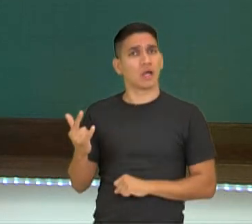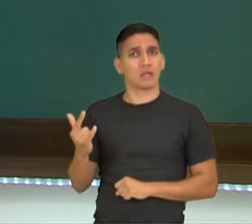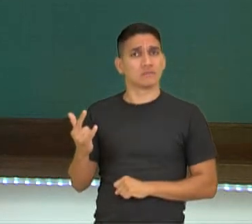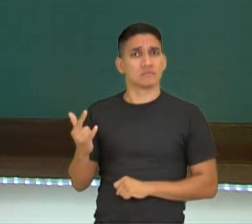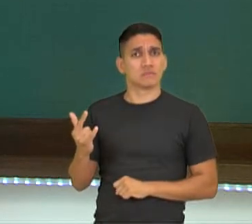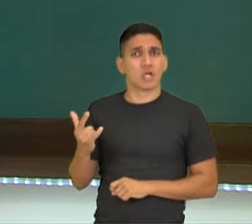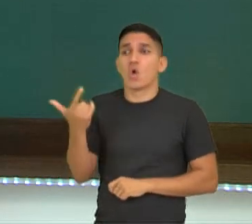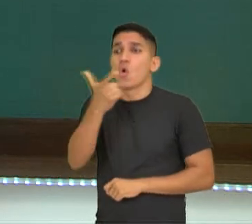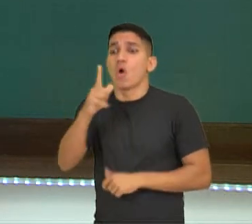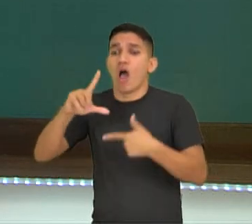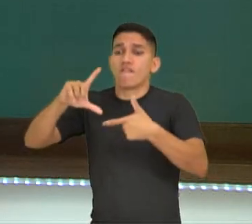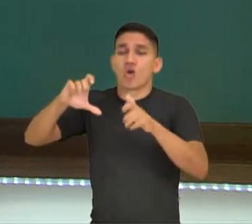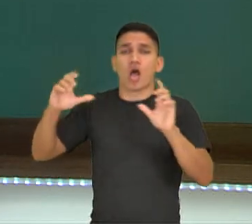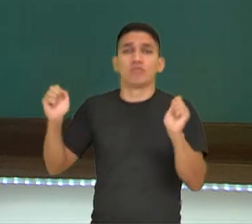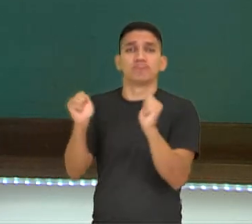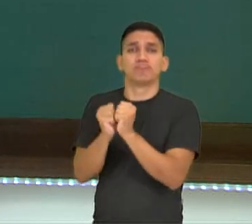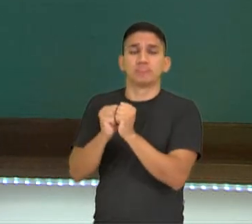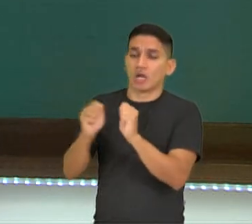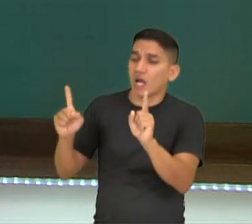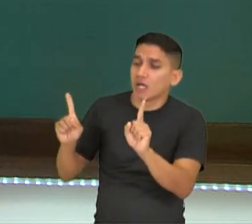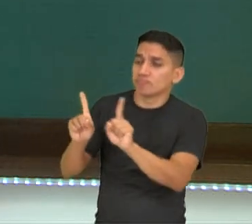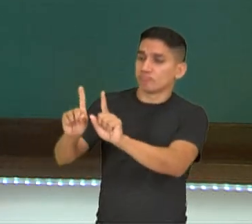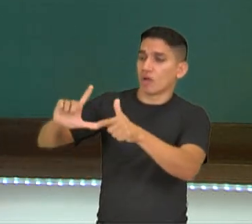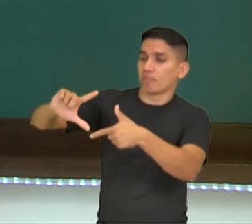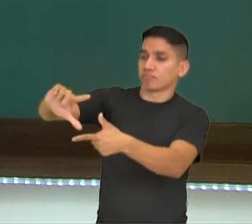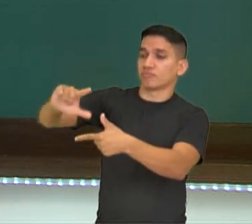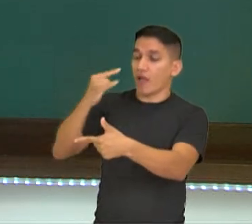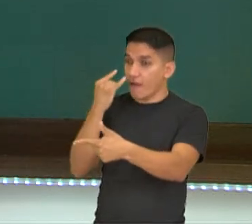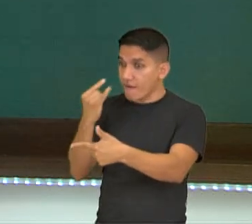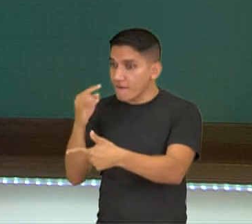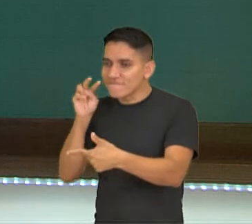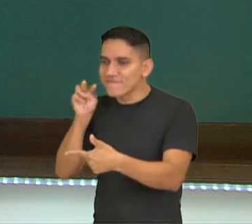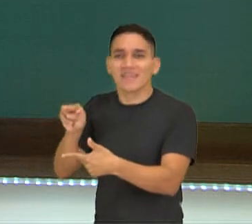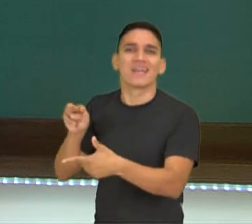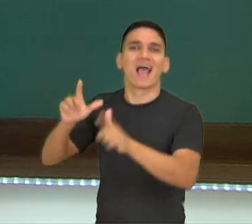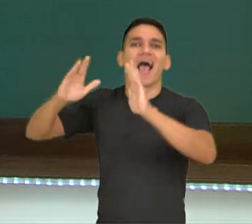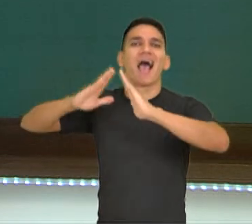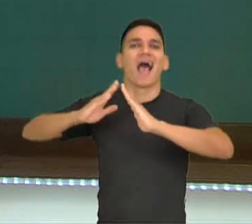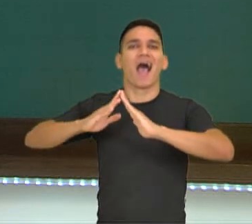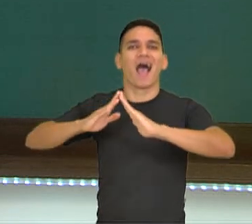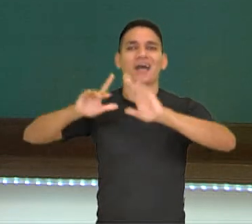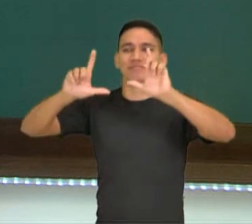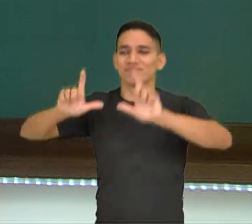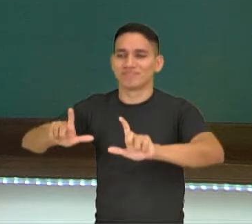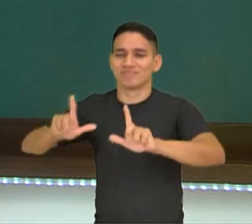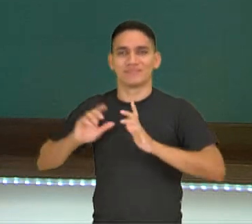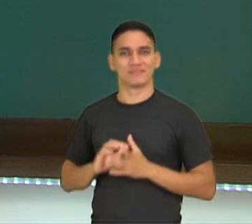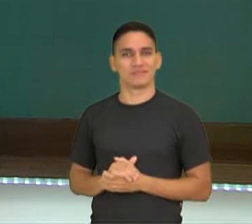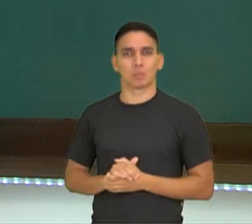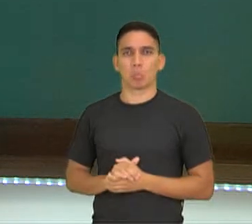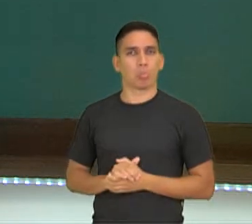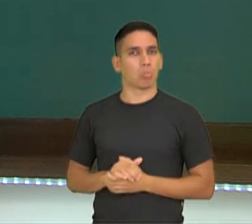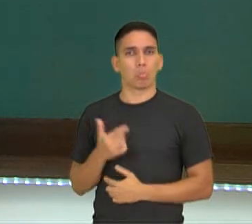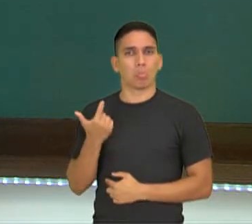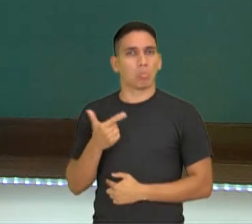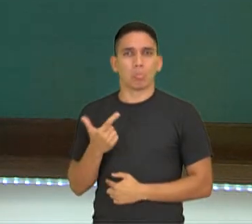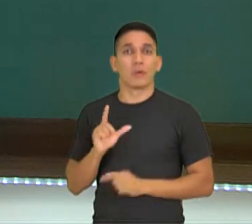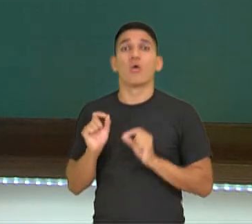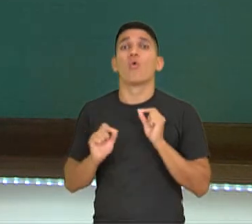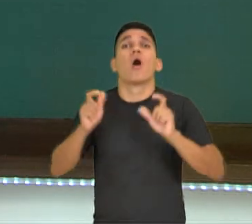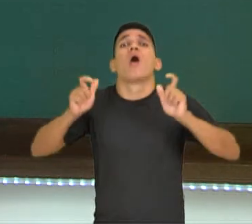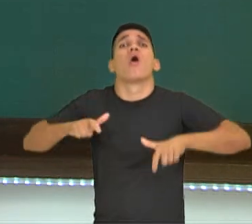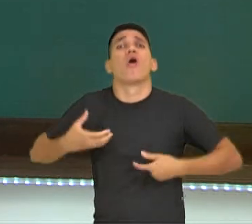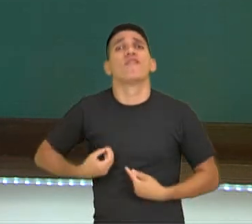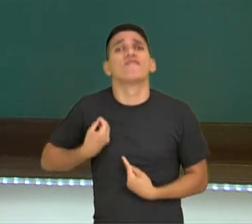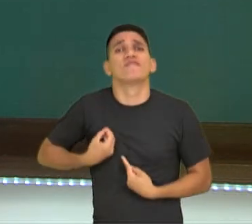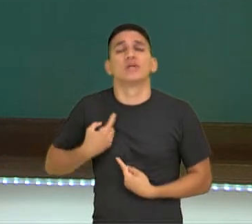tivesse uma foto sua e que colocasse num lugar visível da casa, num porta-retrato. Ele estava onde? Ele